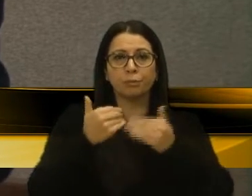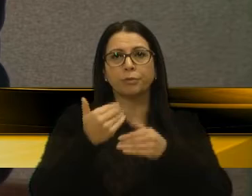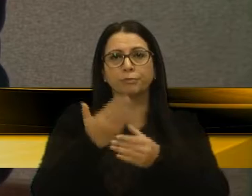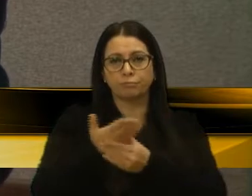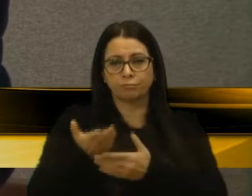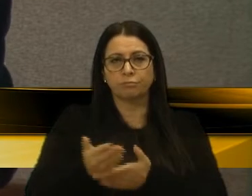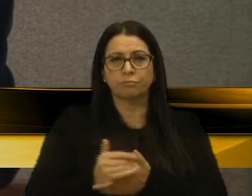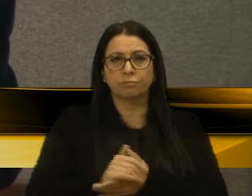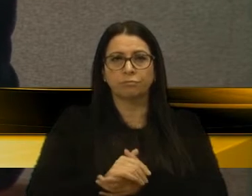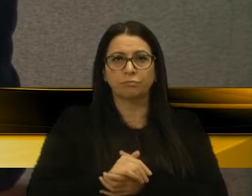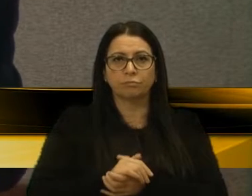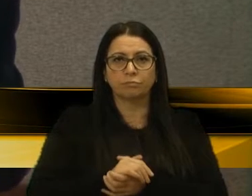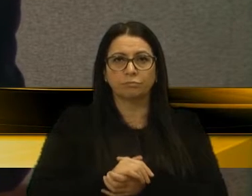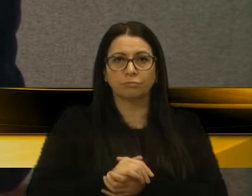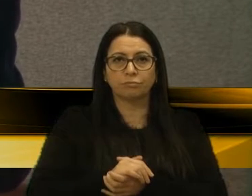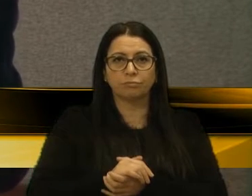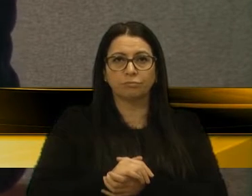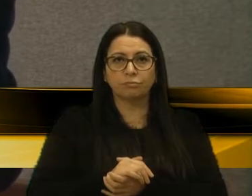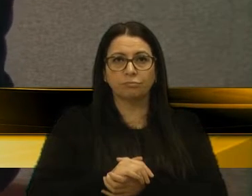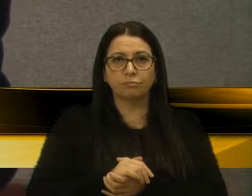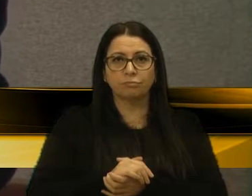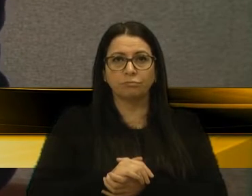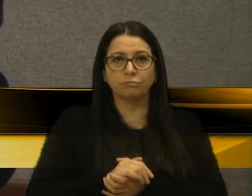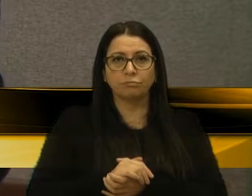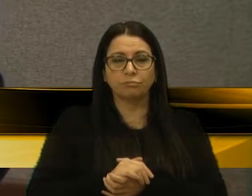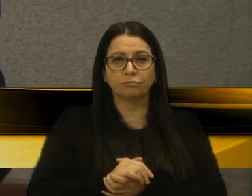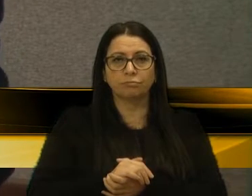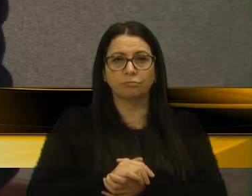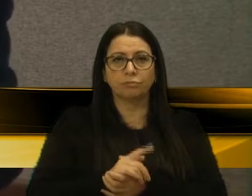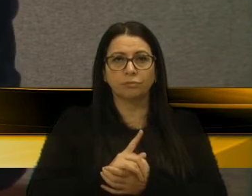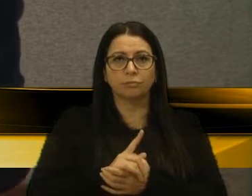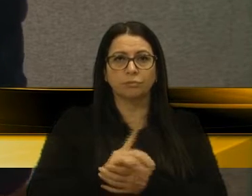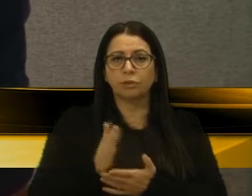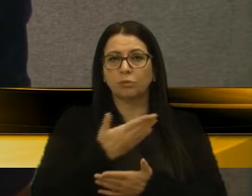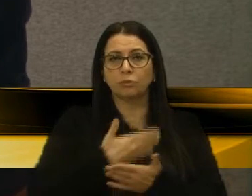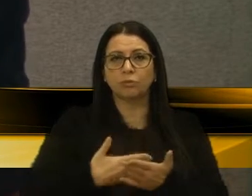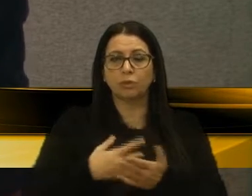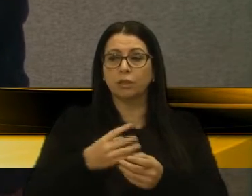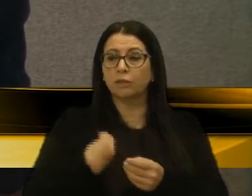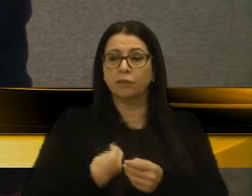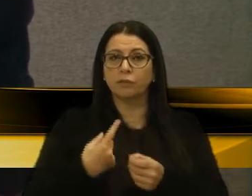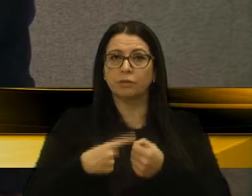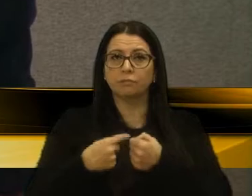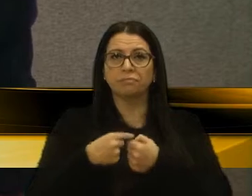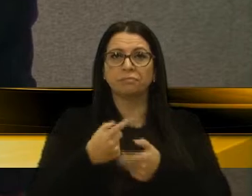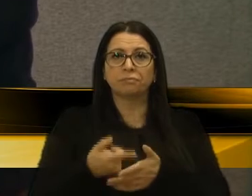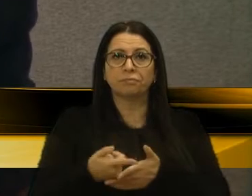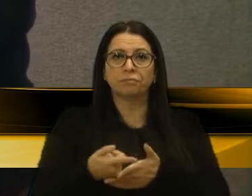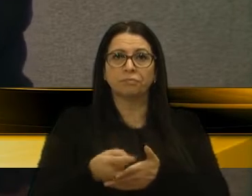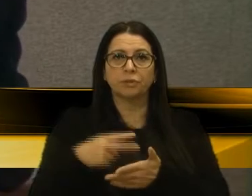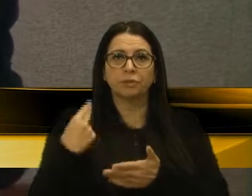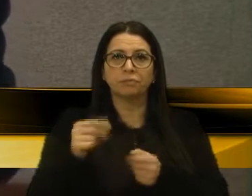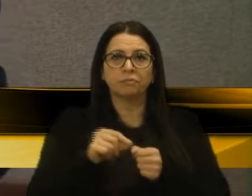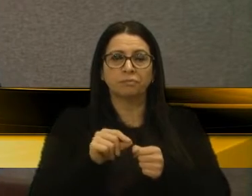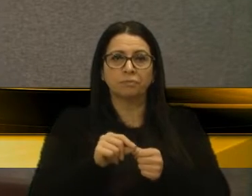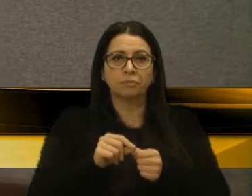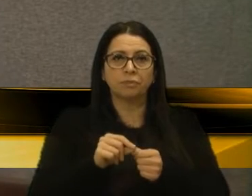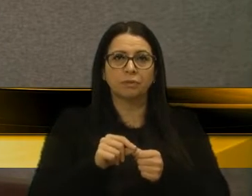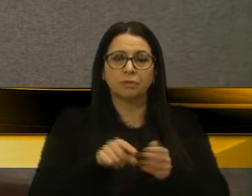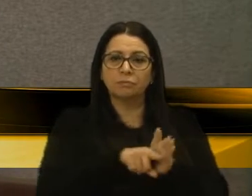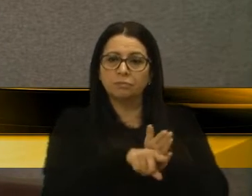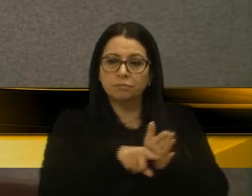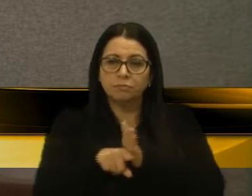de desgoverno que vive a nossa cidade, enquanto nós aqui fazemos